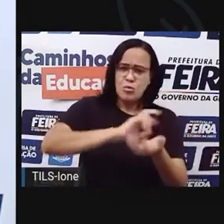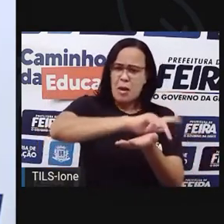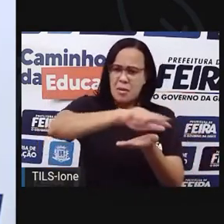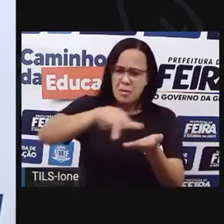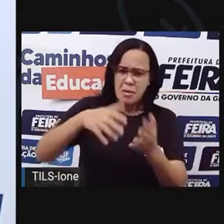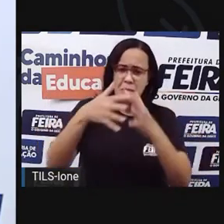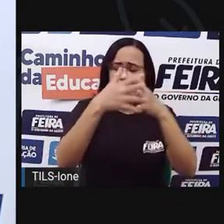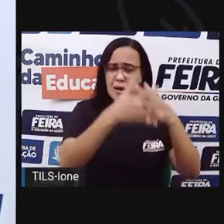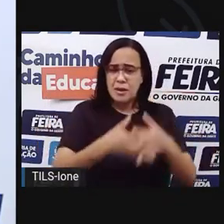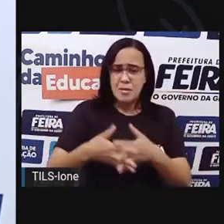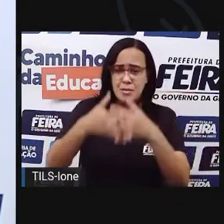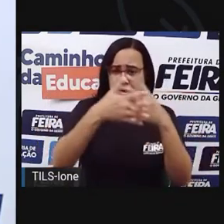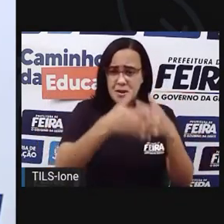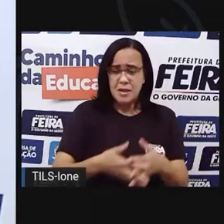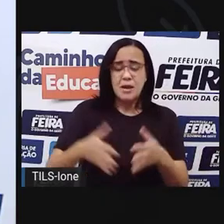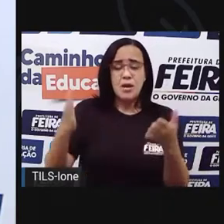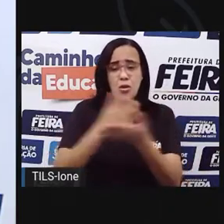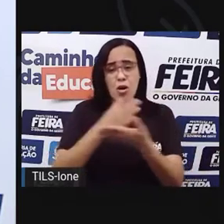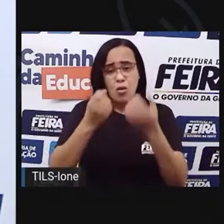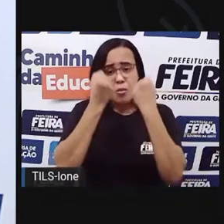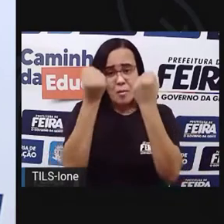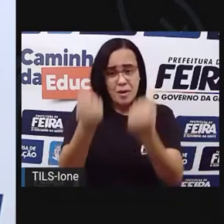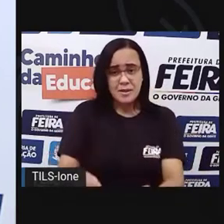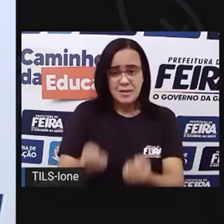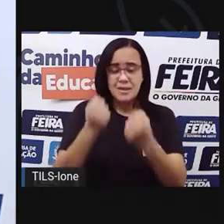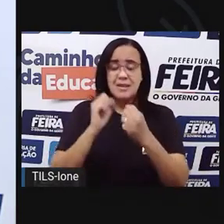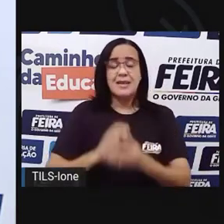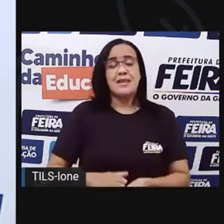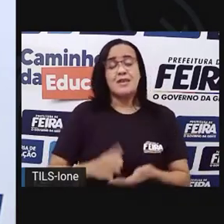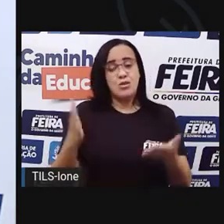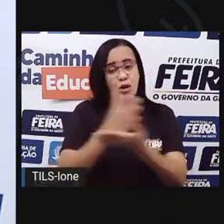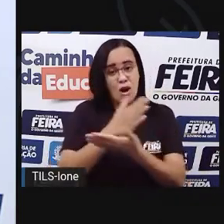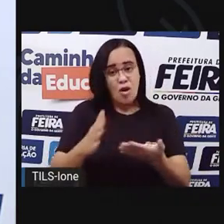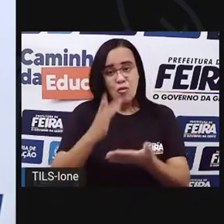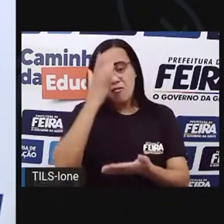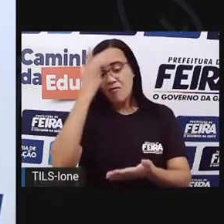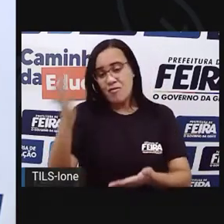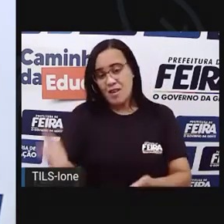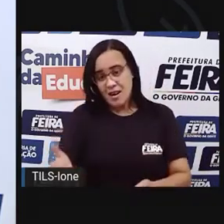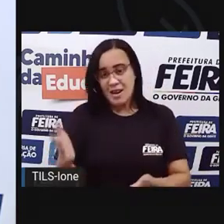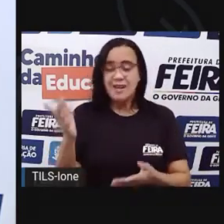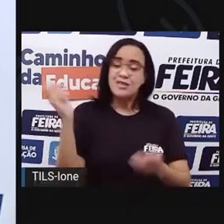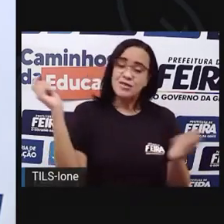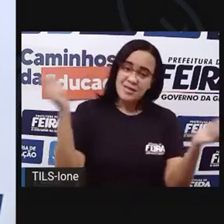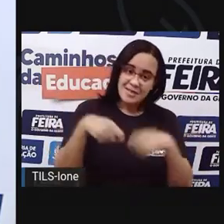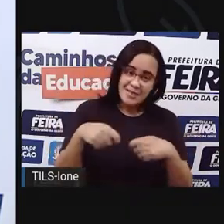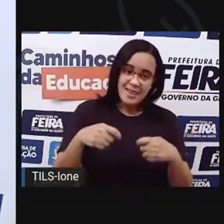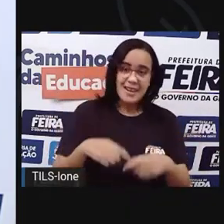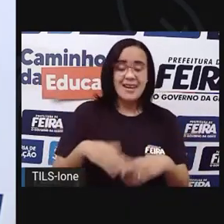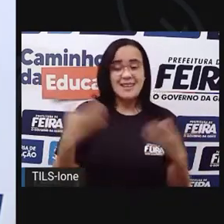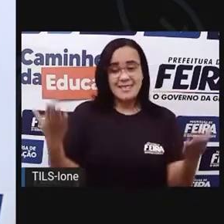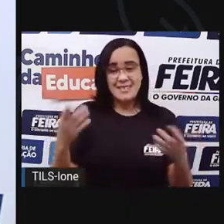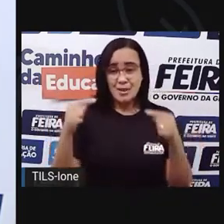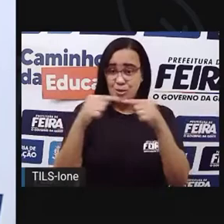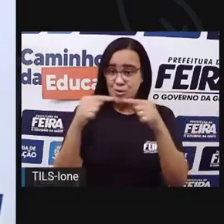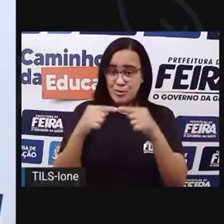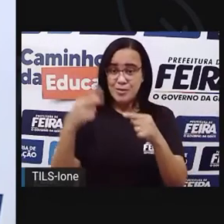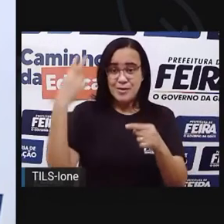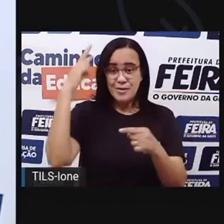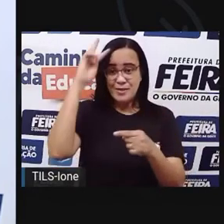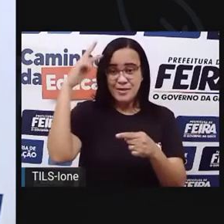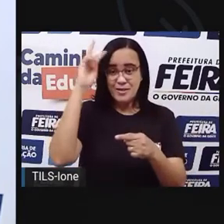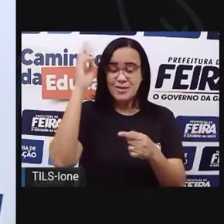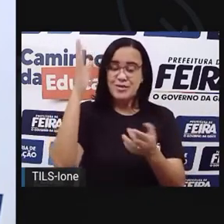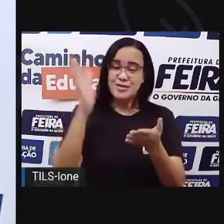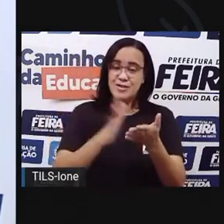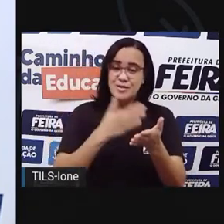mais pessoas ou não. Mas, além desse livro aqui que eu trouxe, fala sobre os transportes, a Prost, é